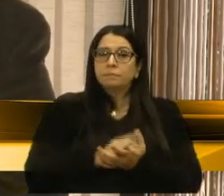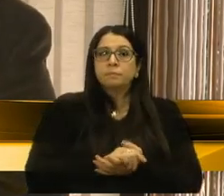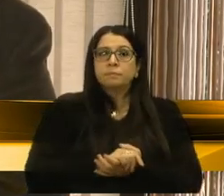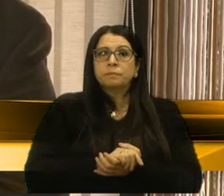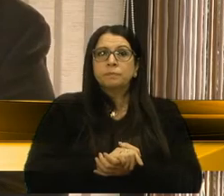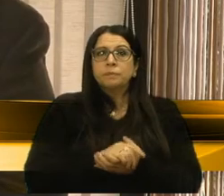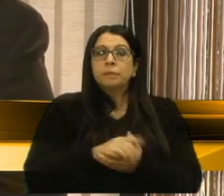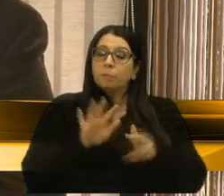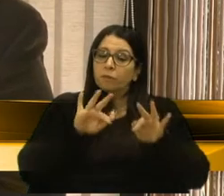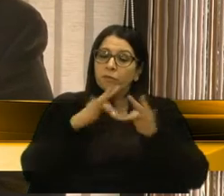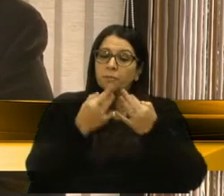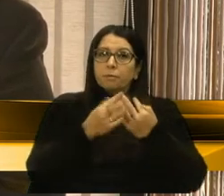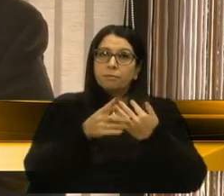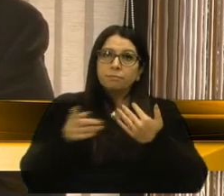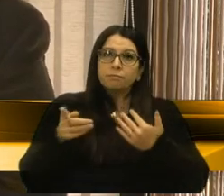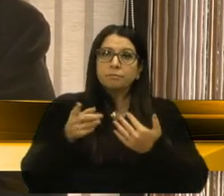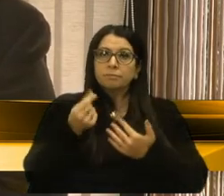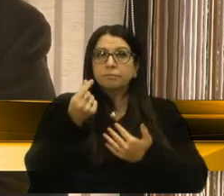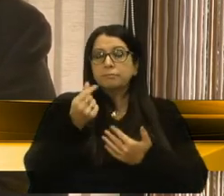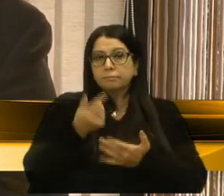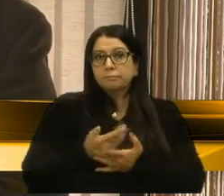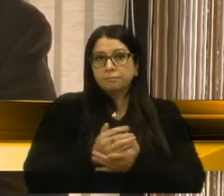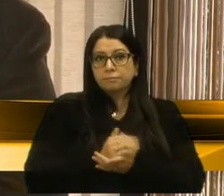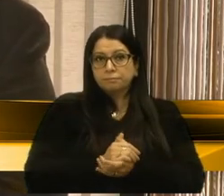para a família. Então, esse dinheiro